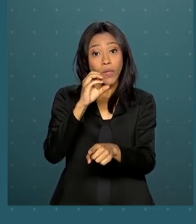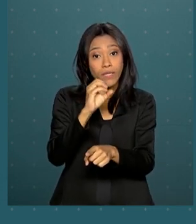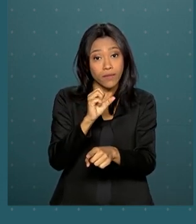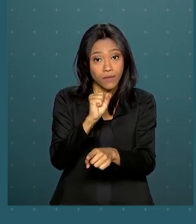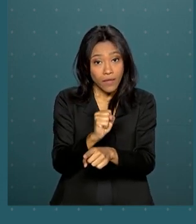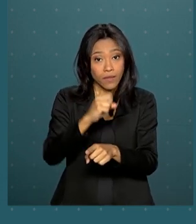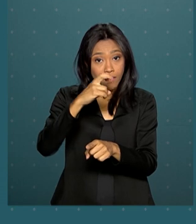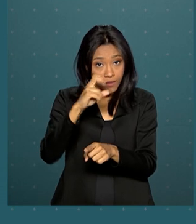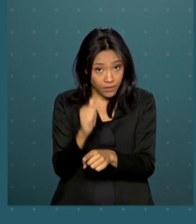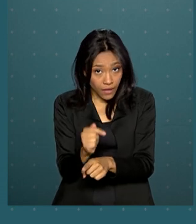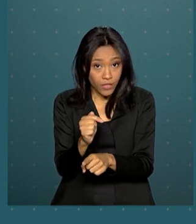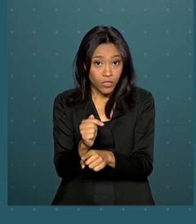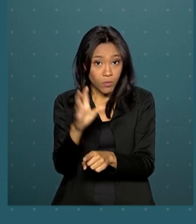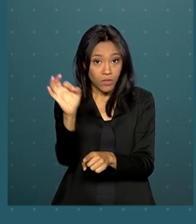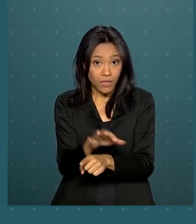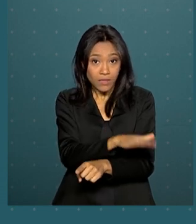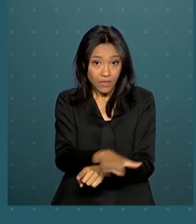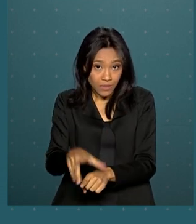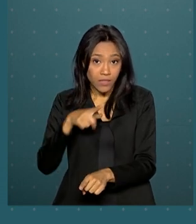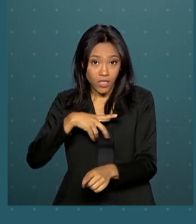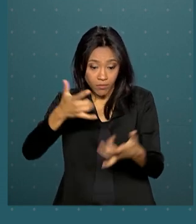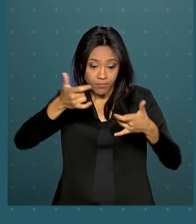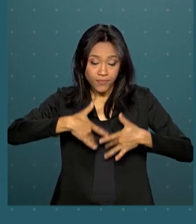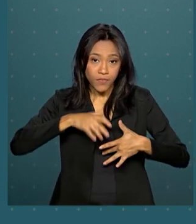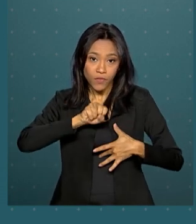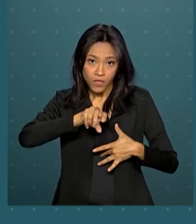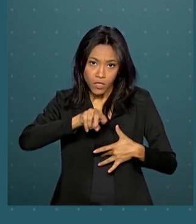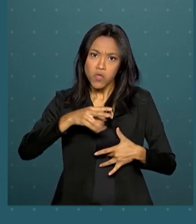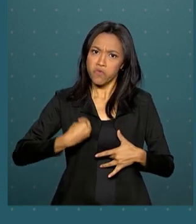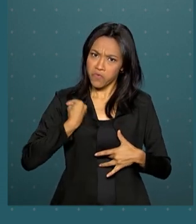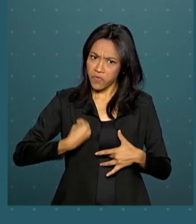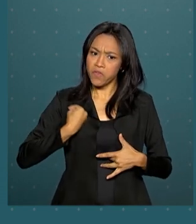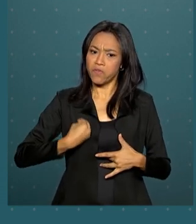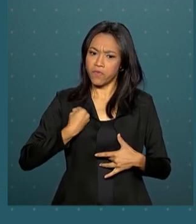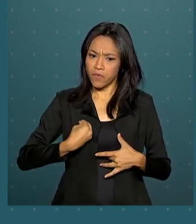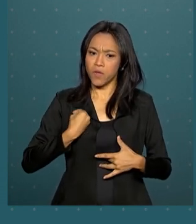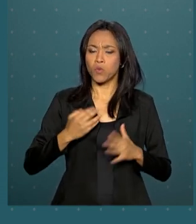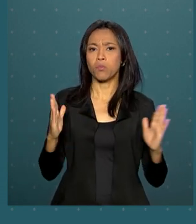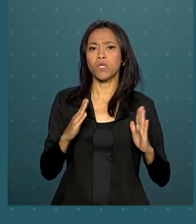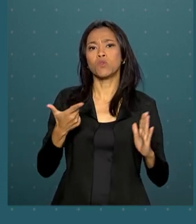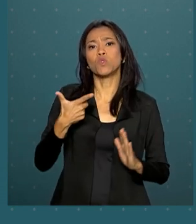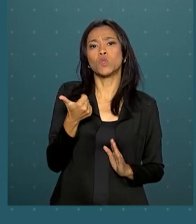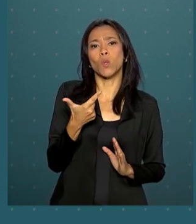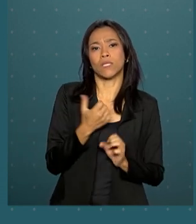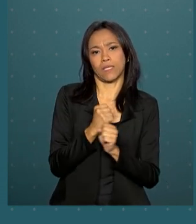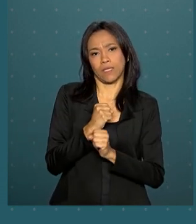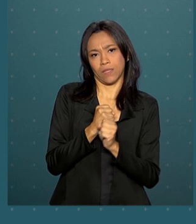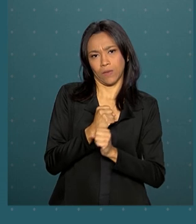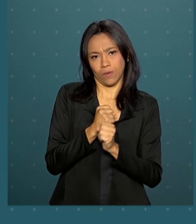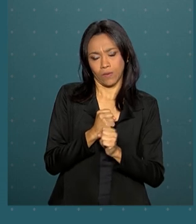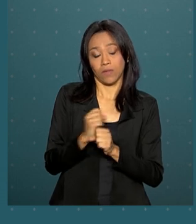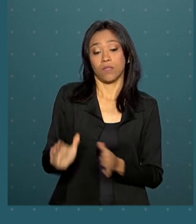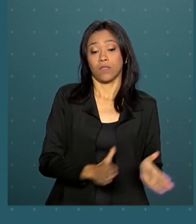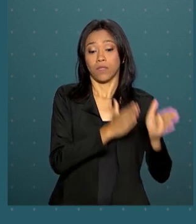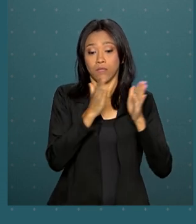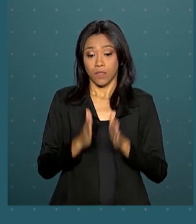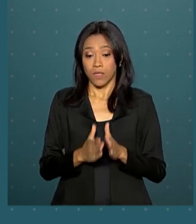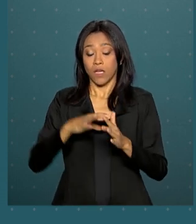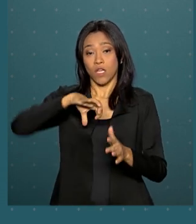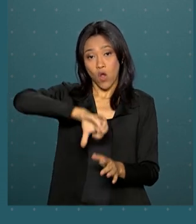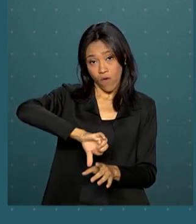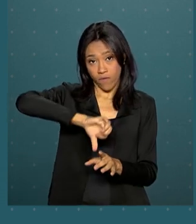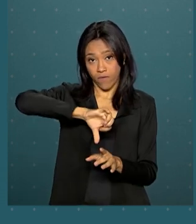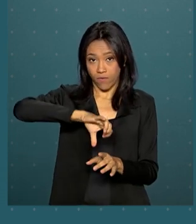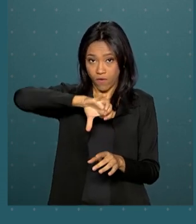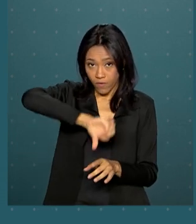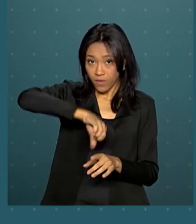diagnosticadas com AIDS tiveram sobrevida superior a 12 anos. Em 1996, antes da